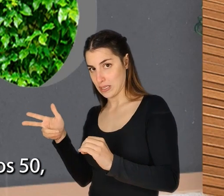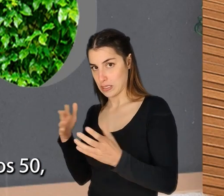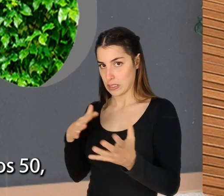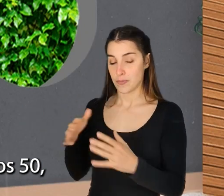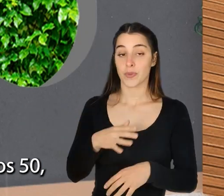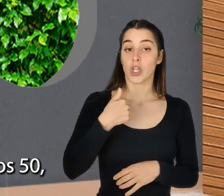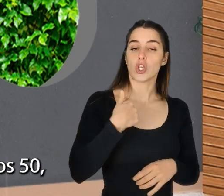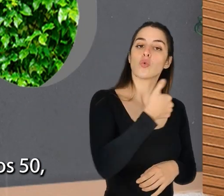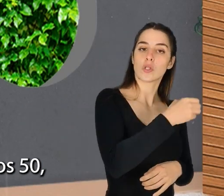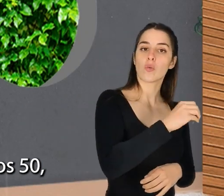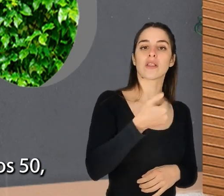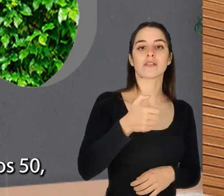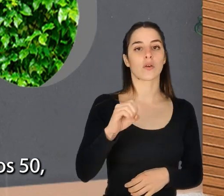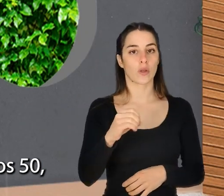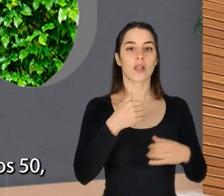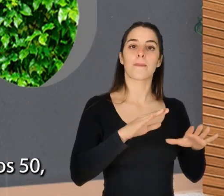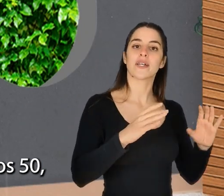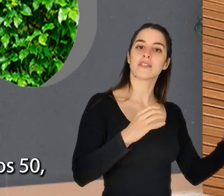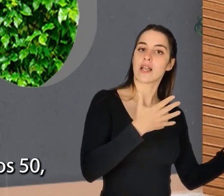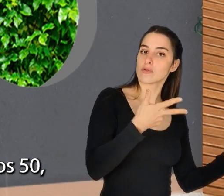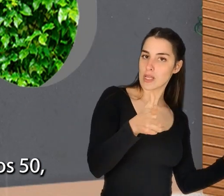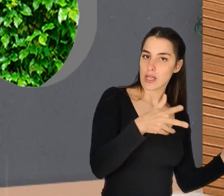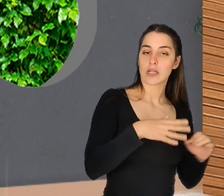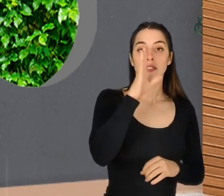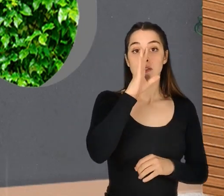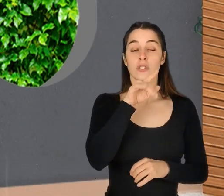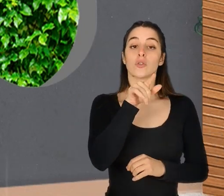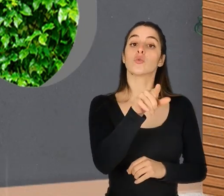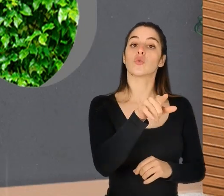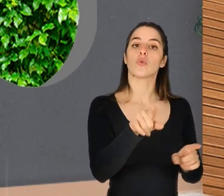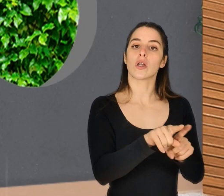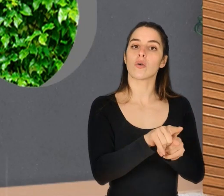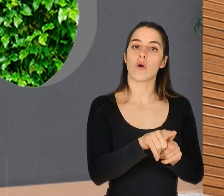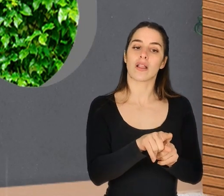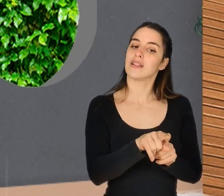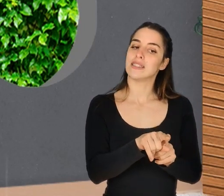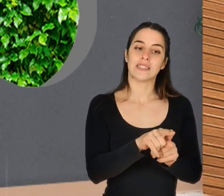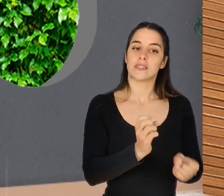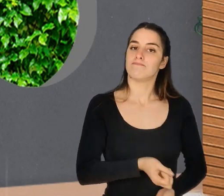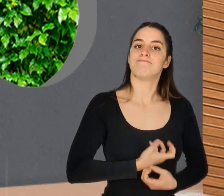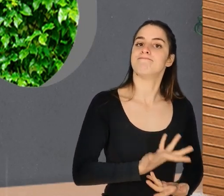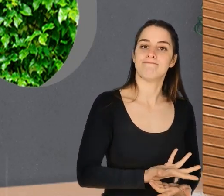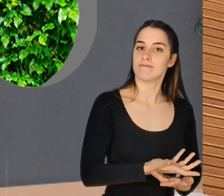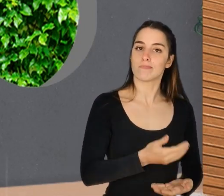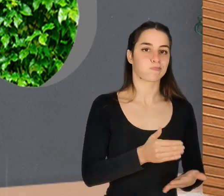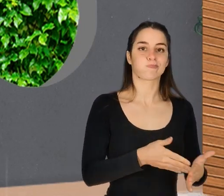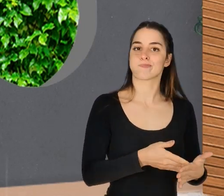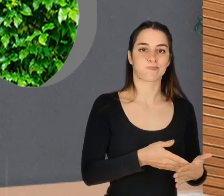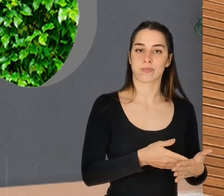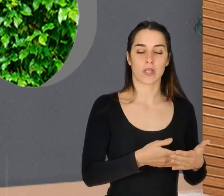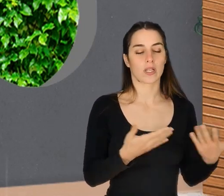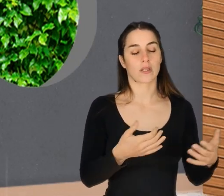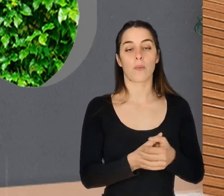Porque se tu não deses os teus 50, a organização pode dar os 50, mas se tu não dases os teus, não vai funcionar. Então existe,